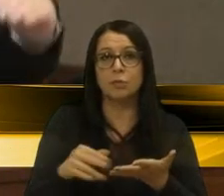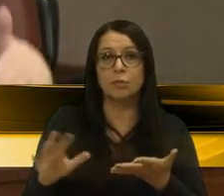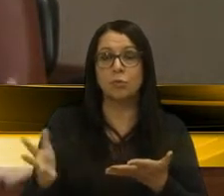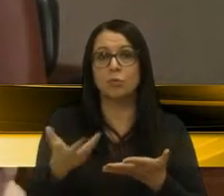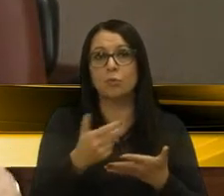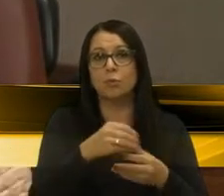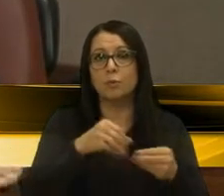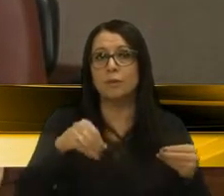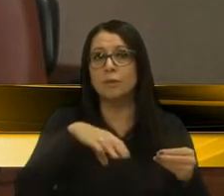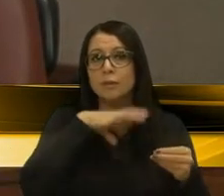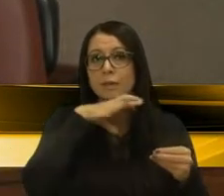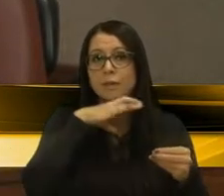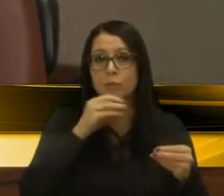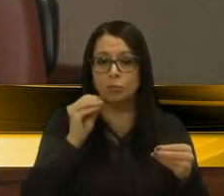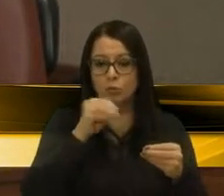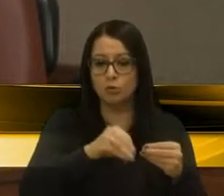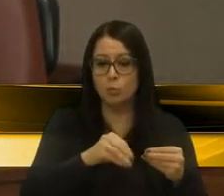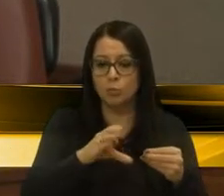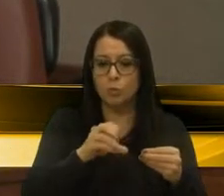o terreno contaminado,